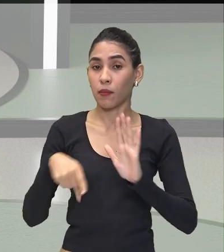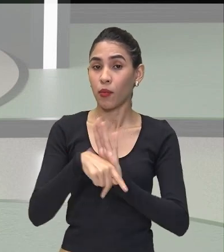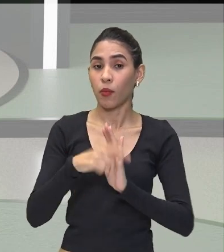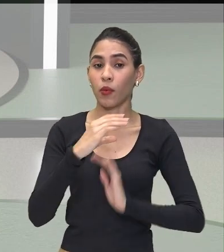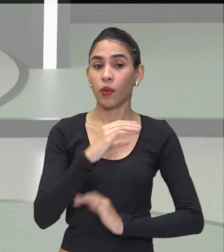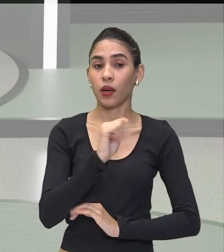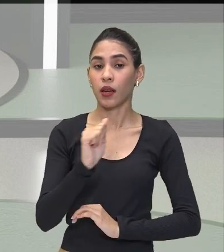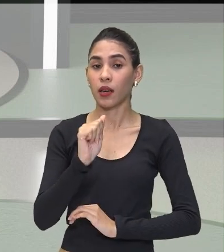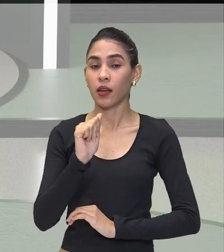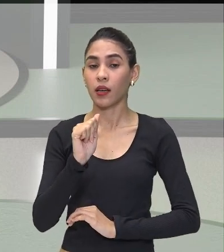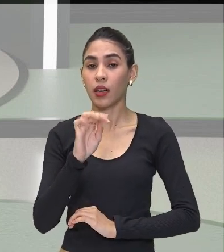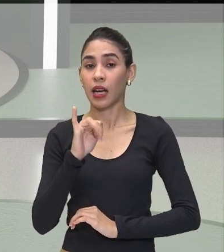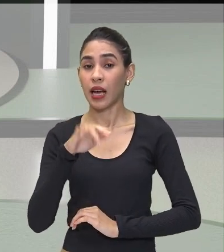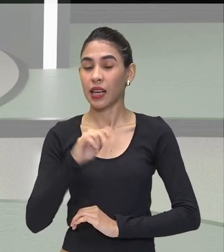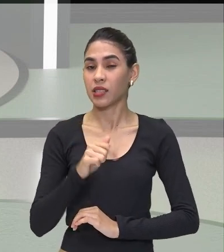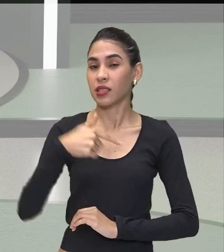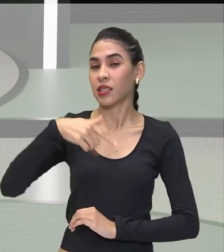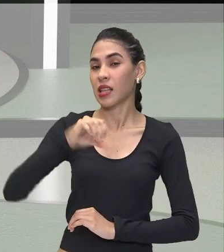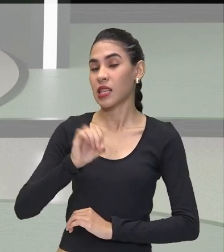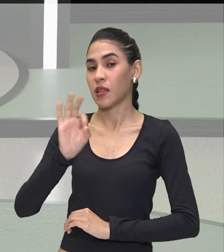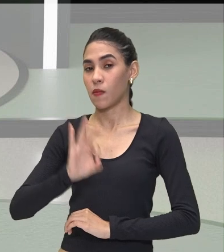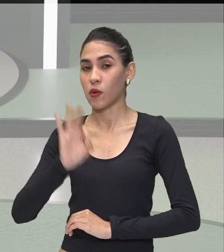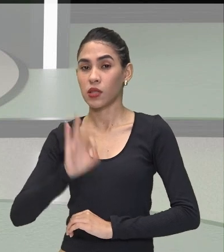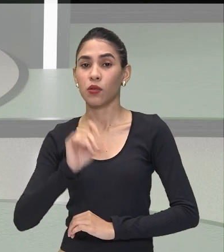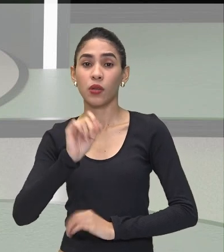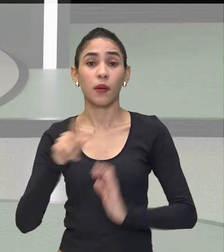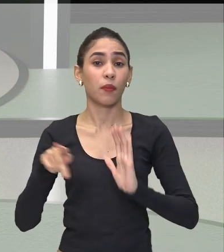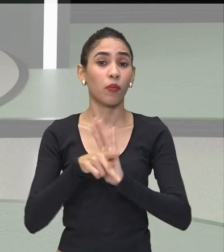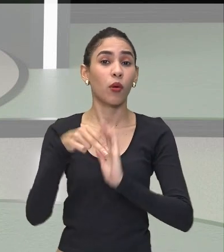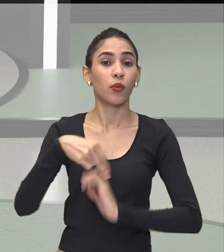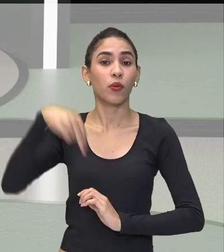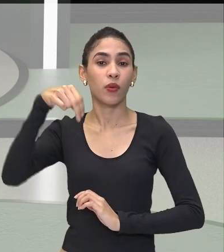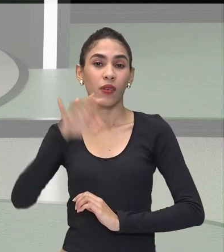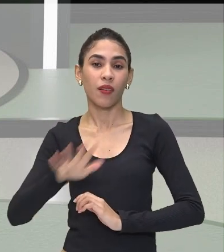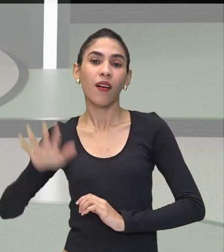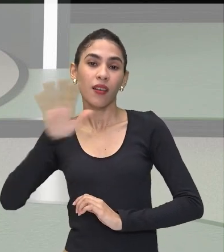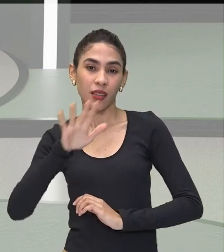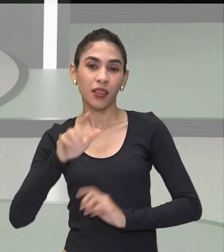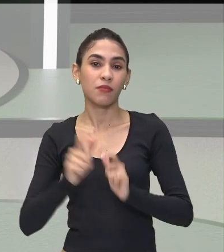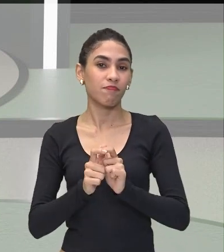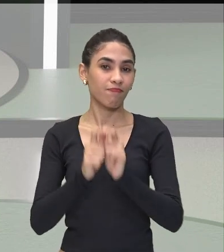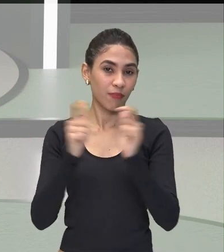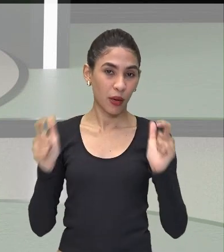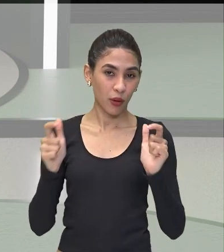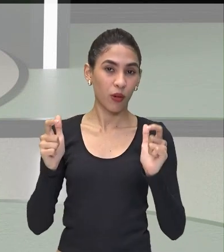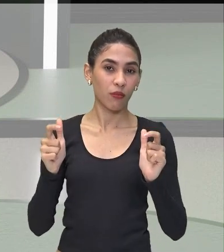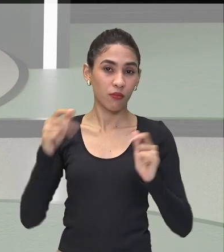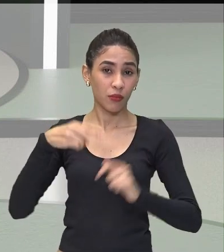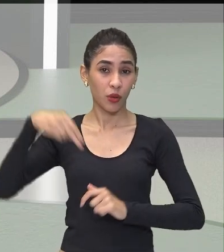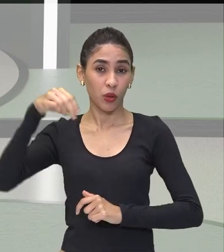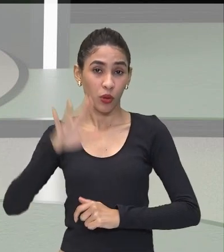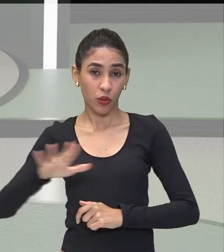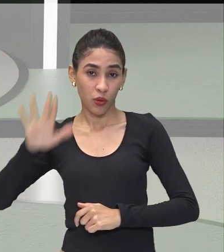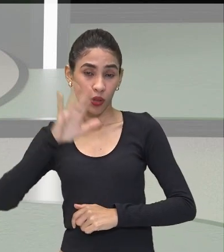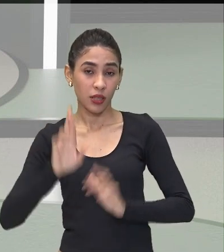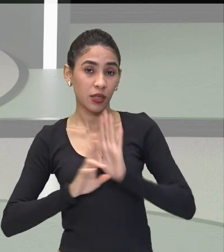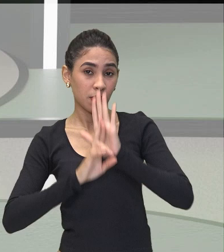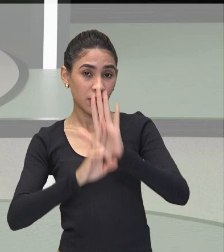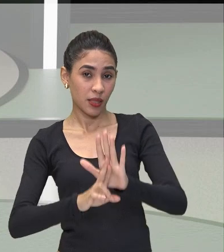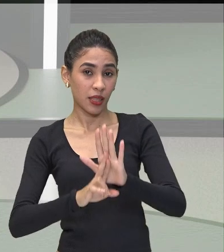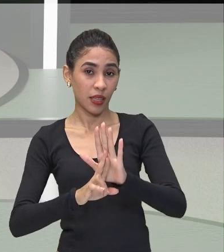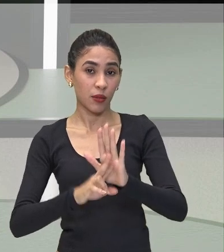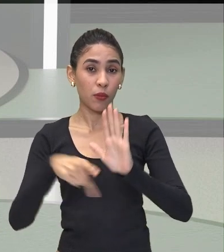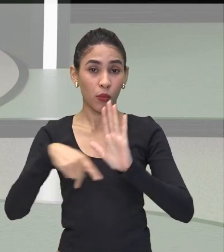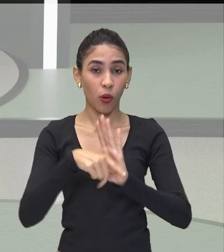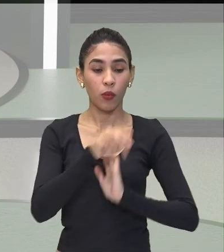Caatinga 70% Dele É do Nordeste Então a grande Parte do Nordeste Está aqui Representado No bioma